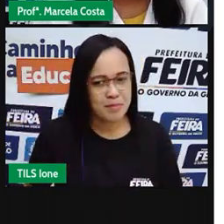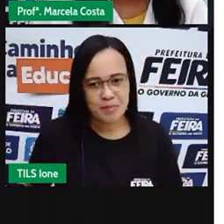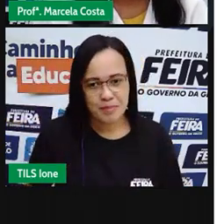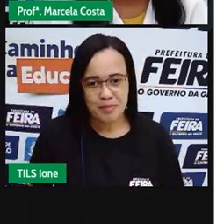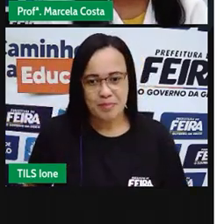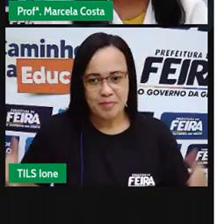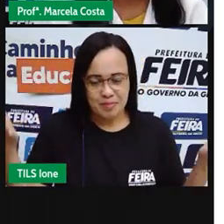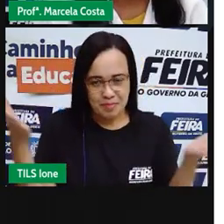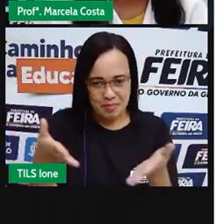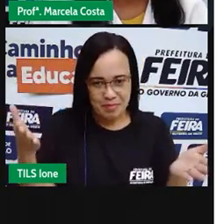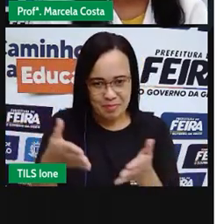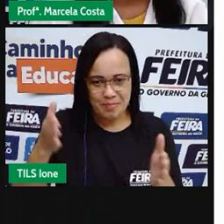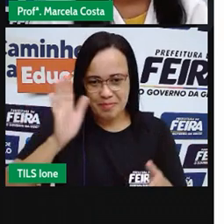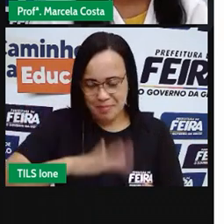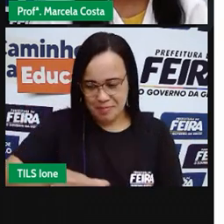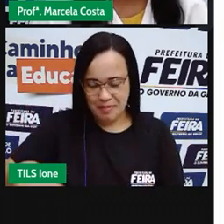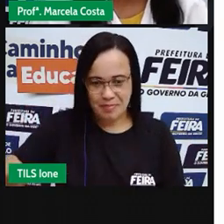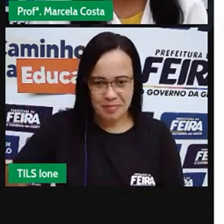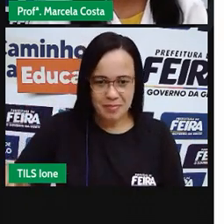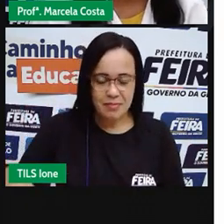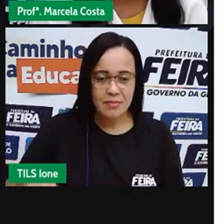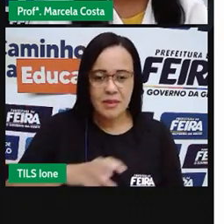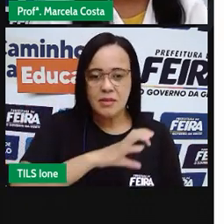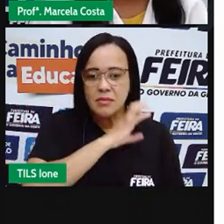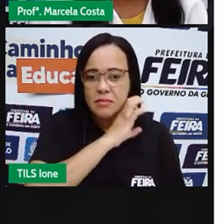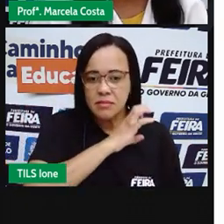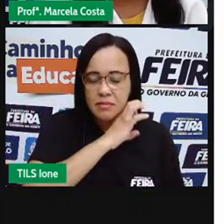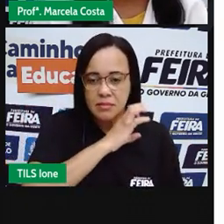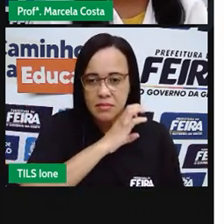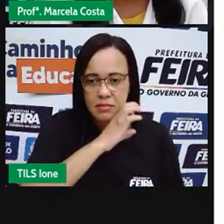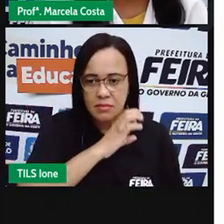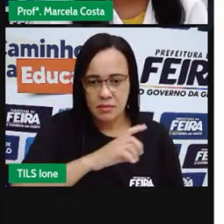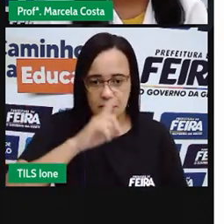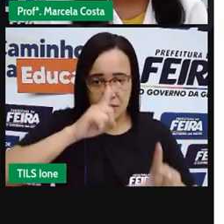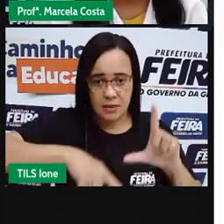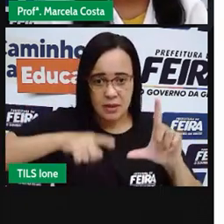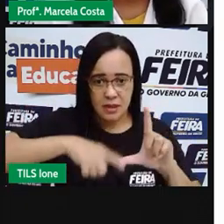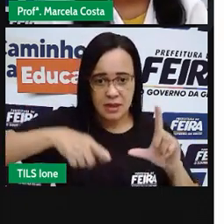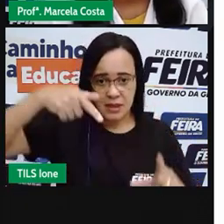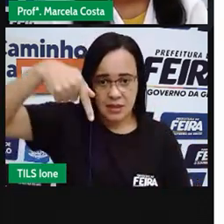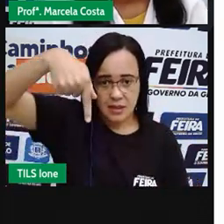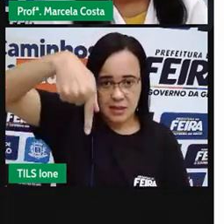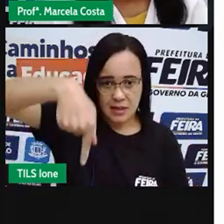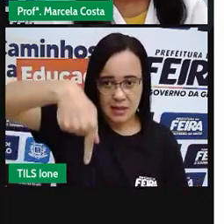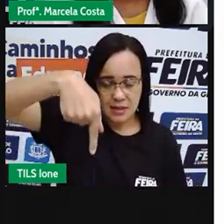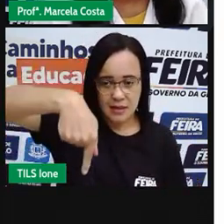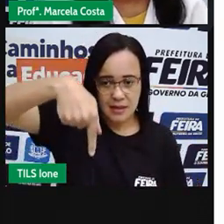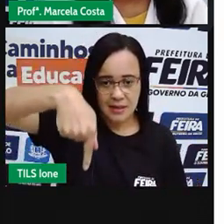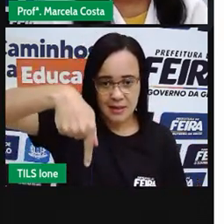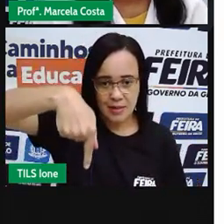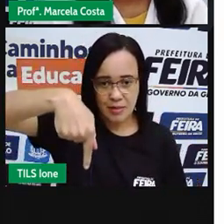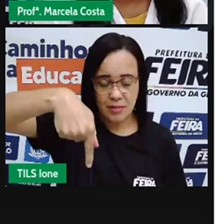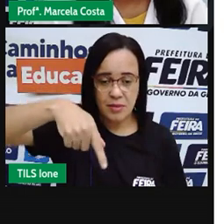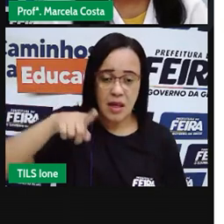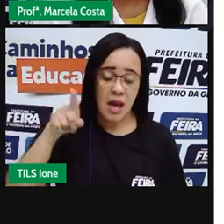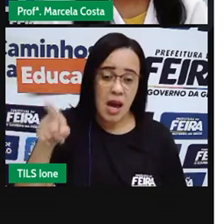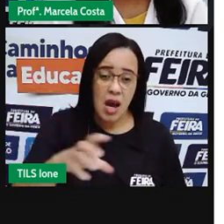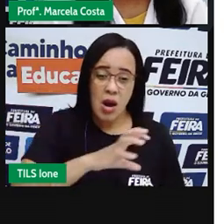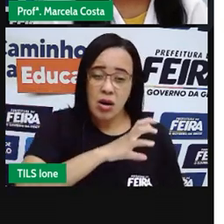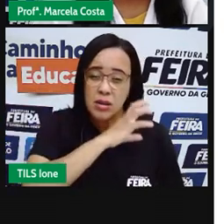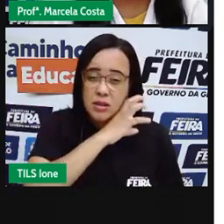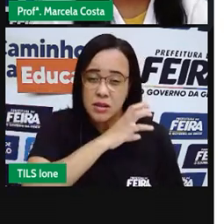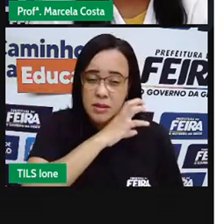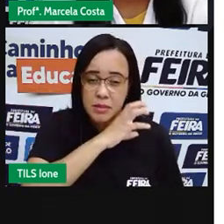Agora, criançada. Um animal que começa com a letra Q. Ele é um animal que